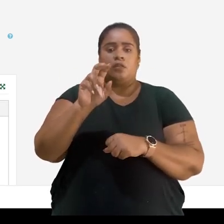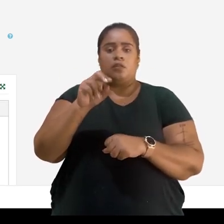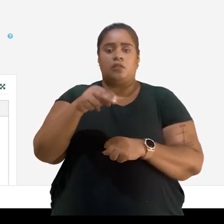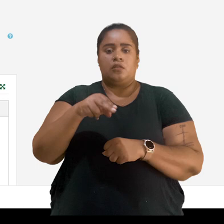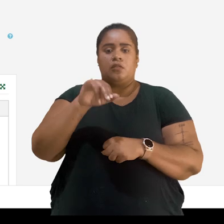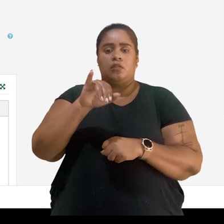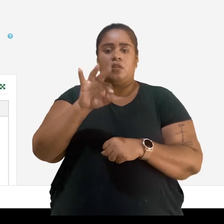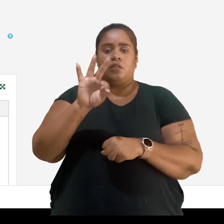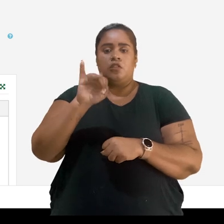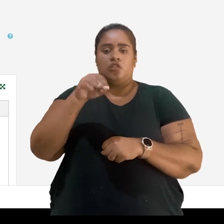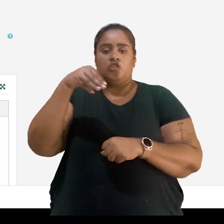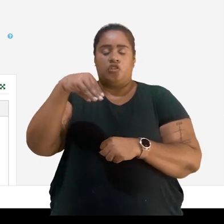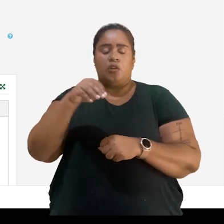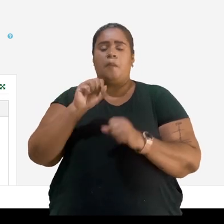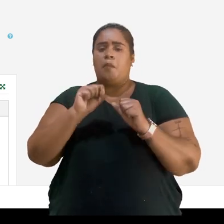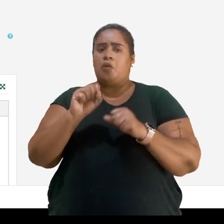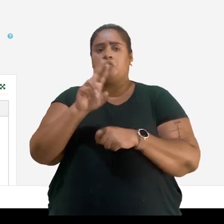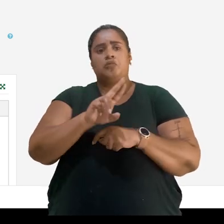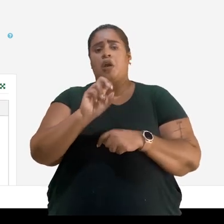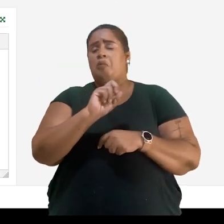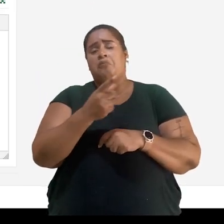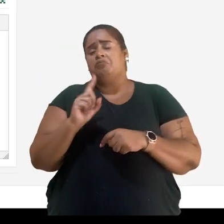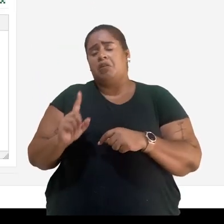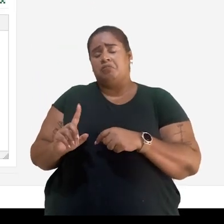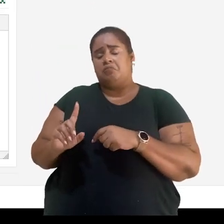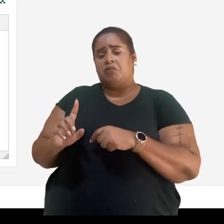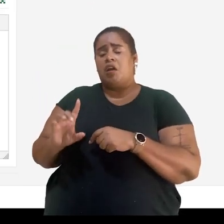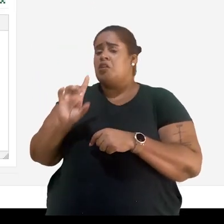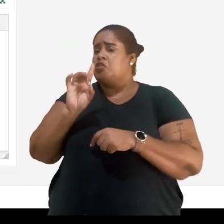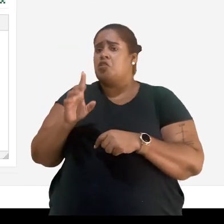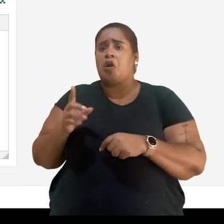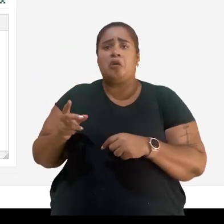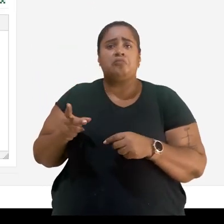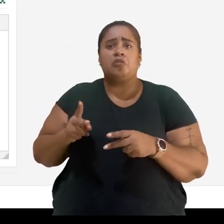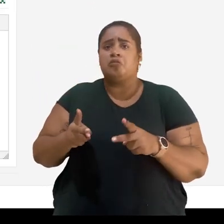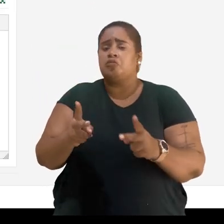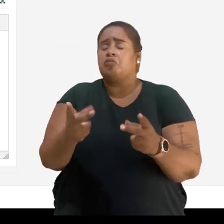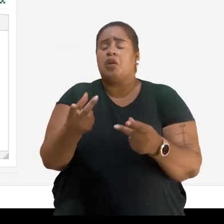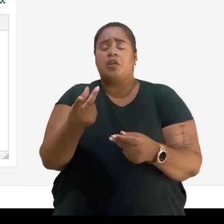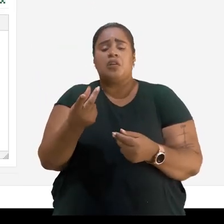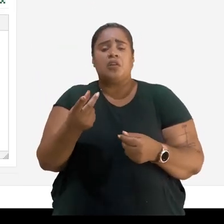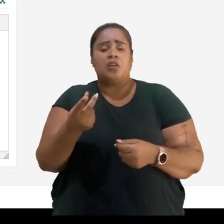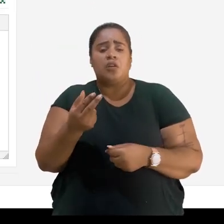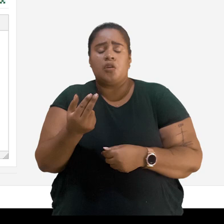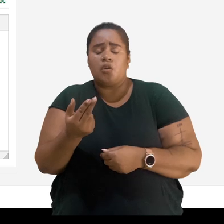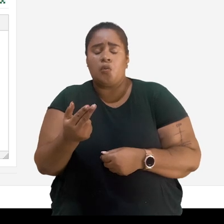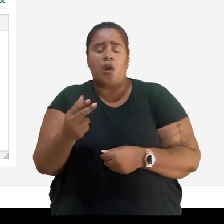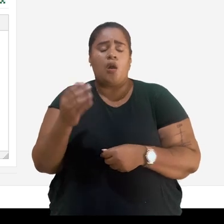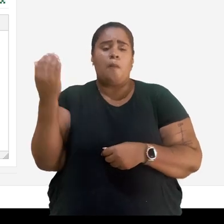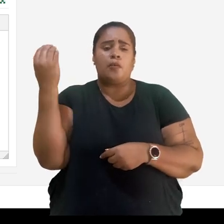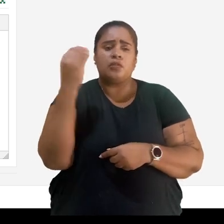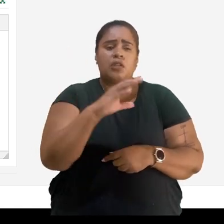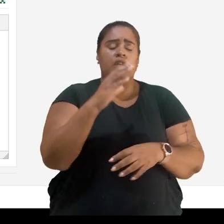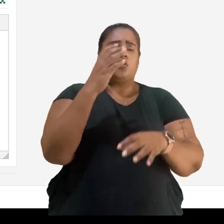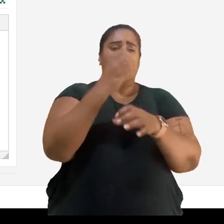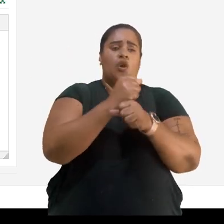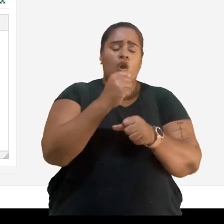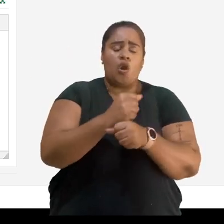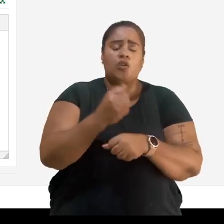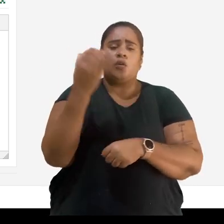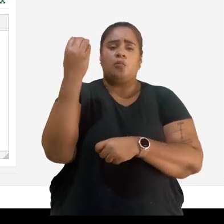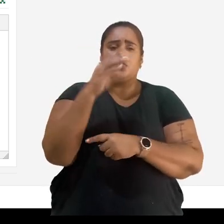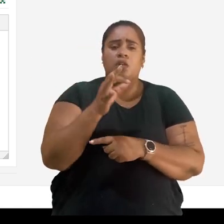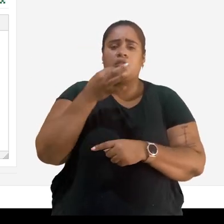Turnitin pode ou não estar habilitado. E aí é só seguir os procedimentos de lançamento da